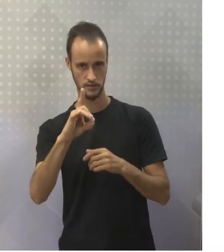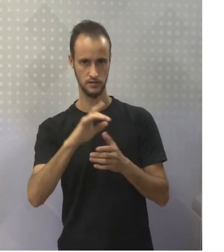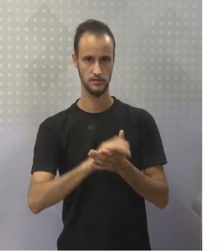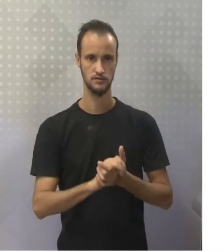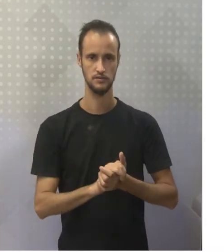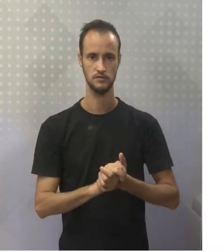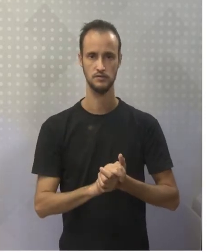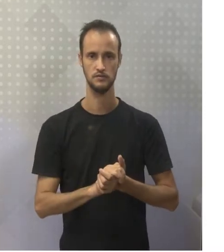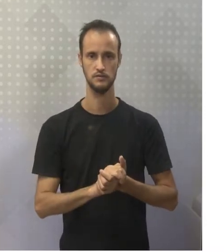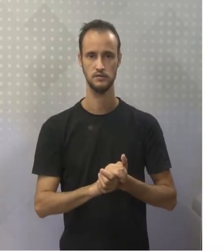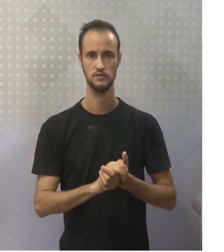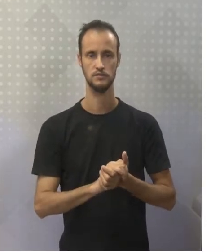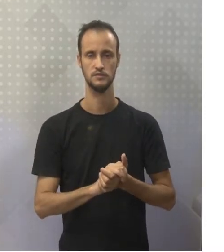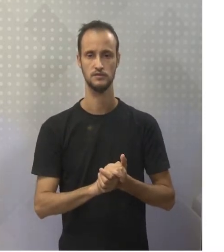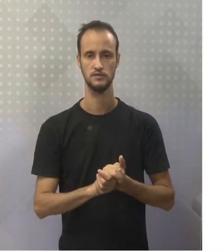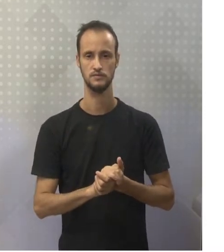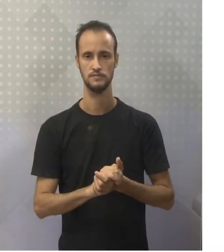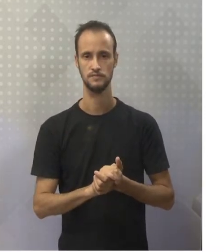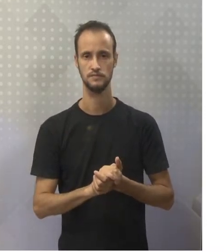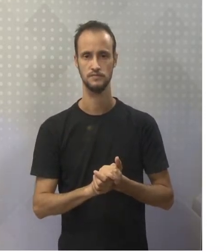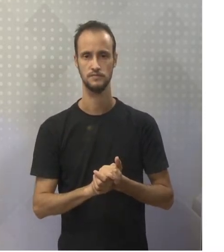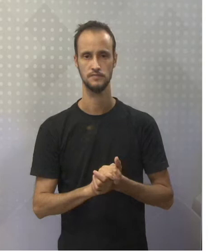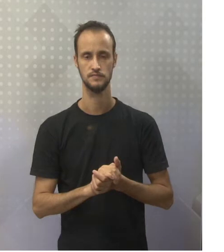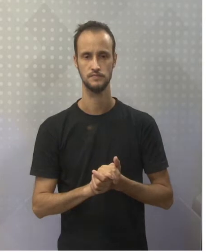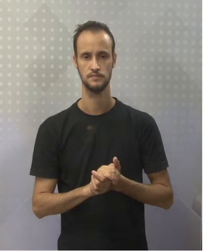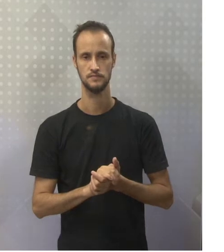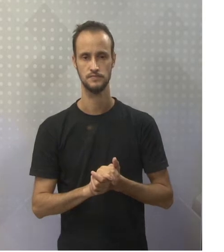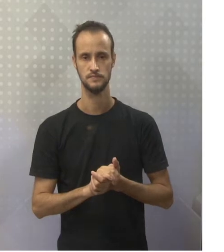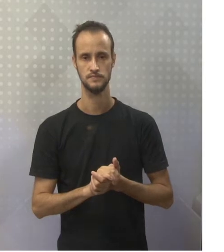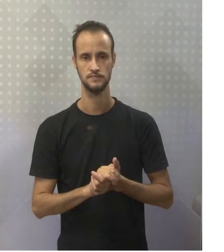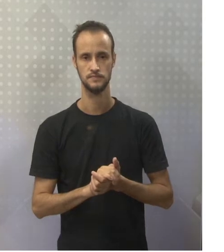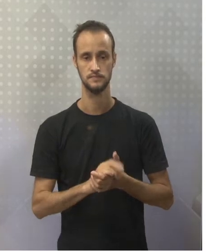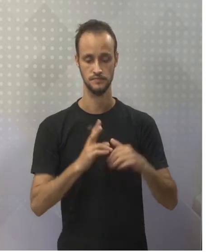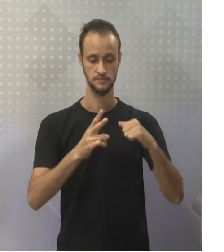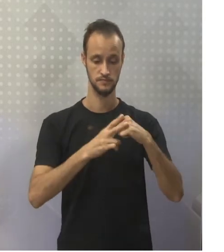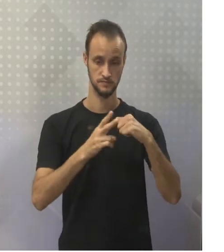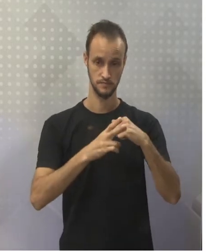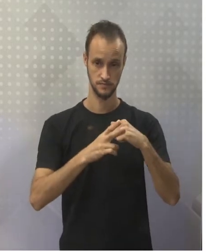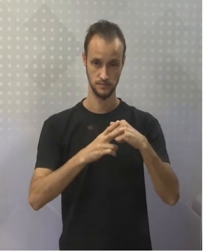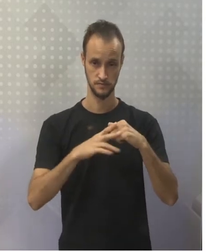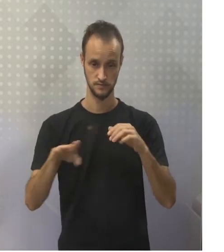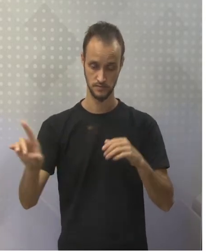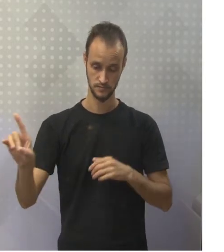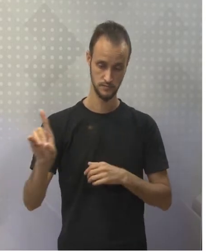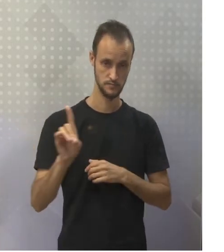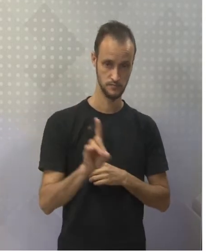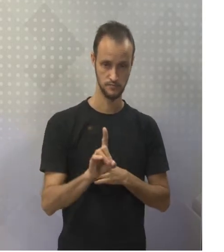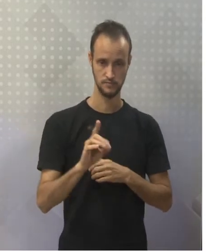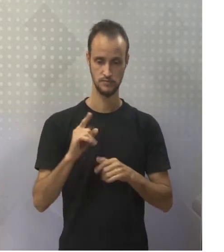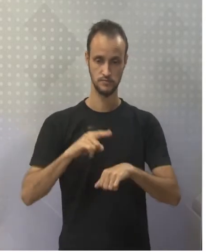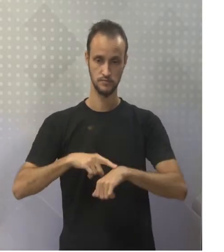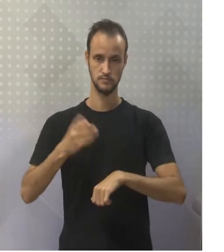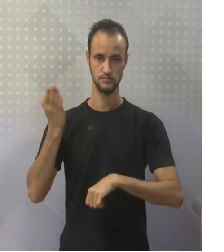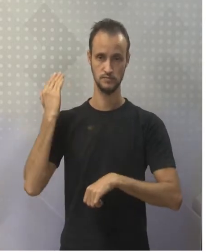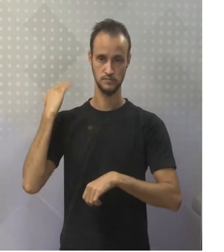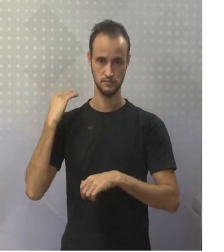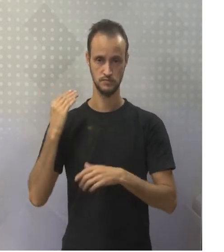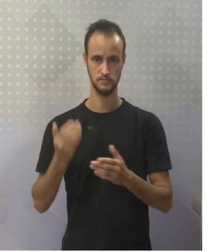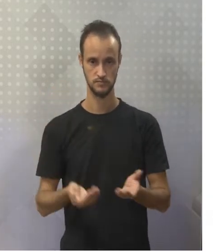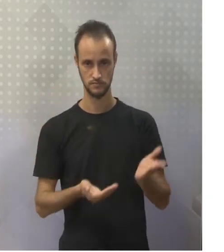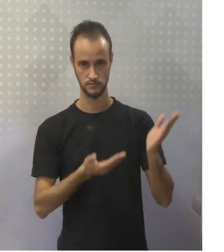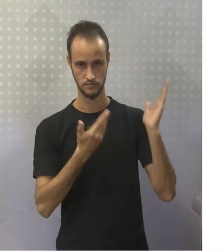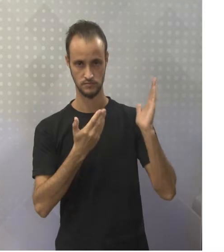De, e de, a e de. Ok? Então, o verbo chegar, arrive, do passado, eu escrevo arrived,